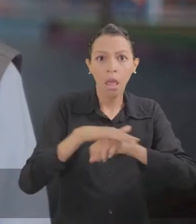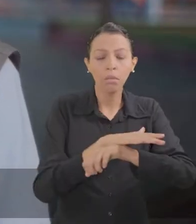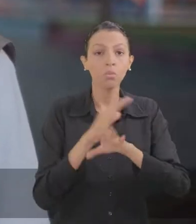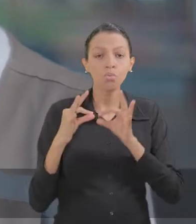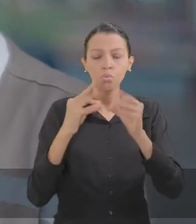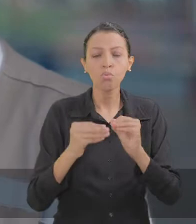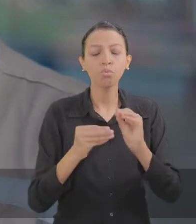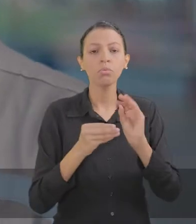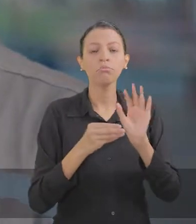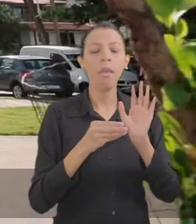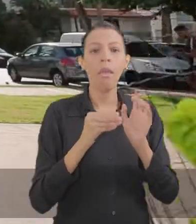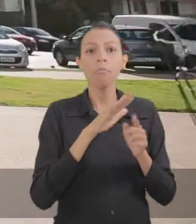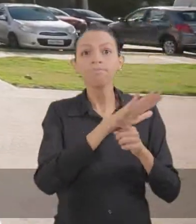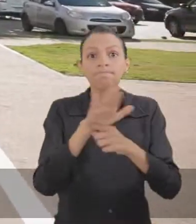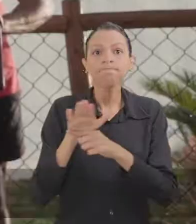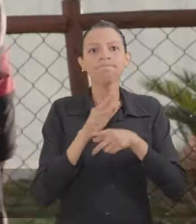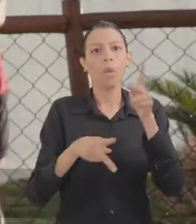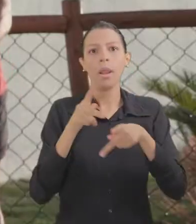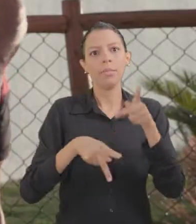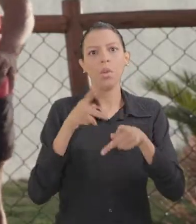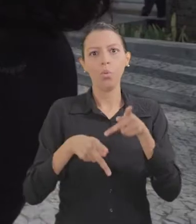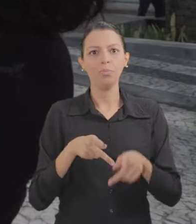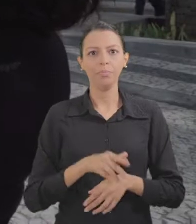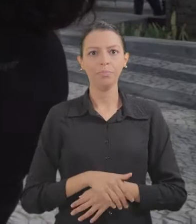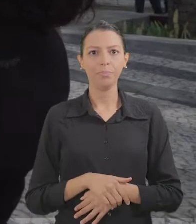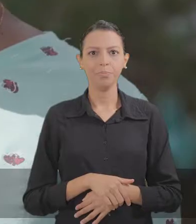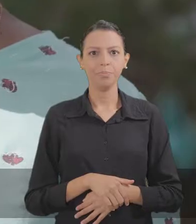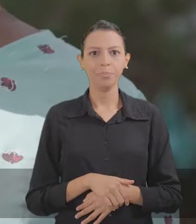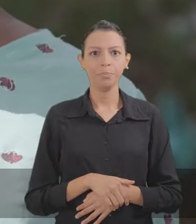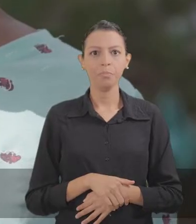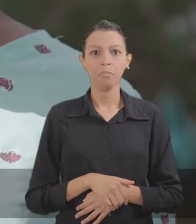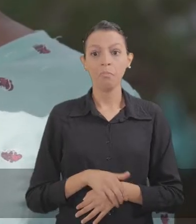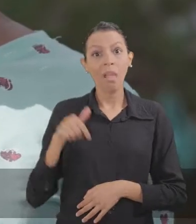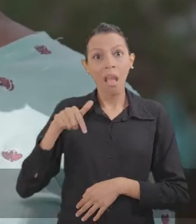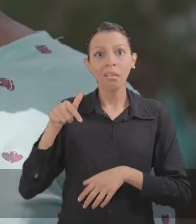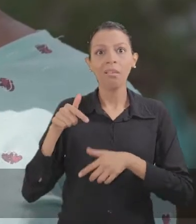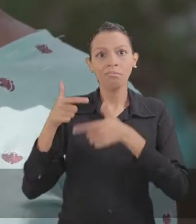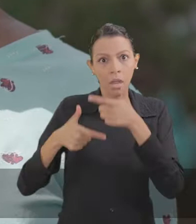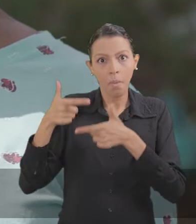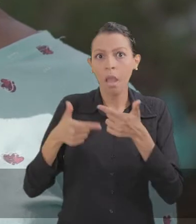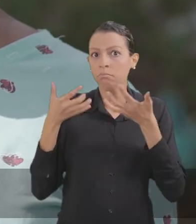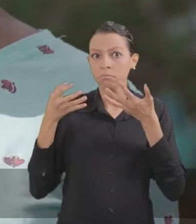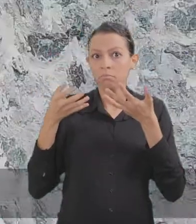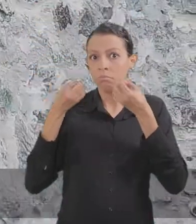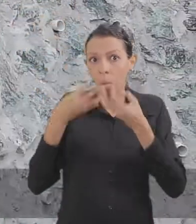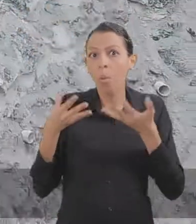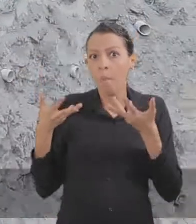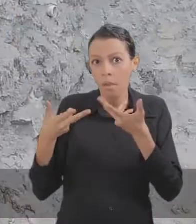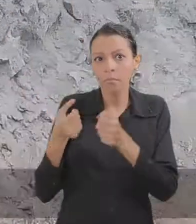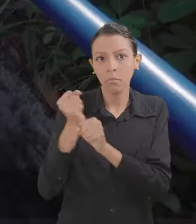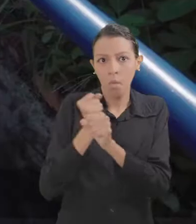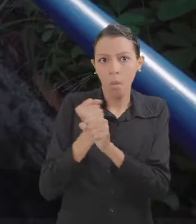ações têm reflexo direto no bem-estar da população. Tem feito um trabalho maravilhoso, uma